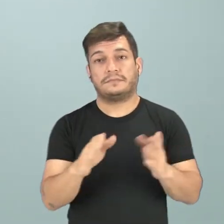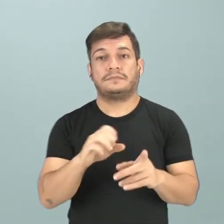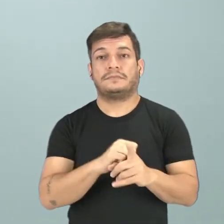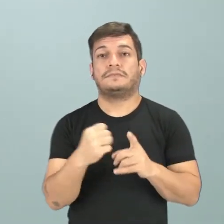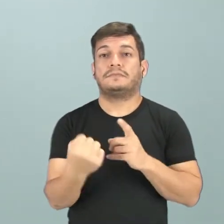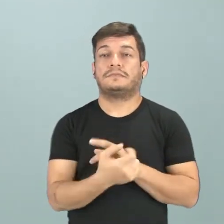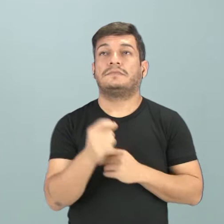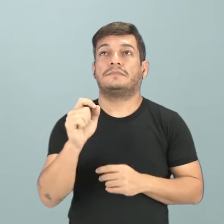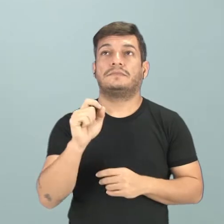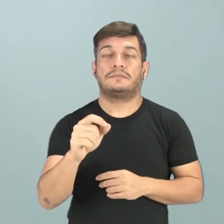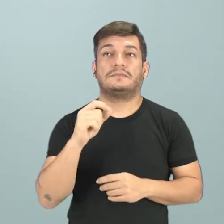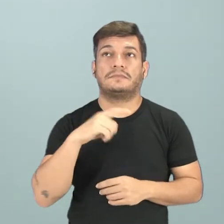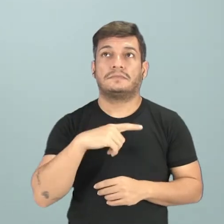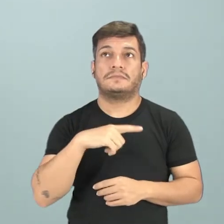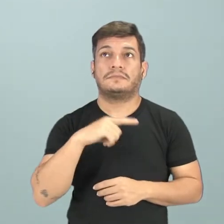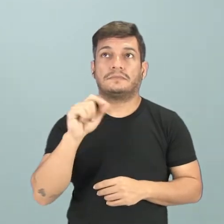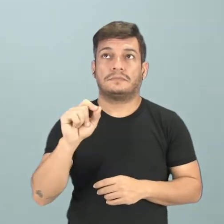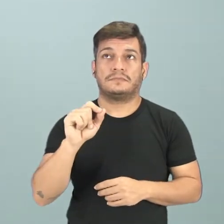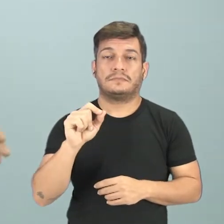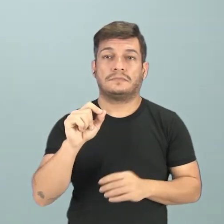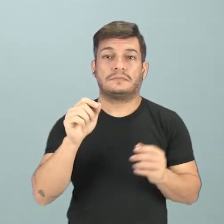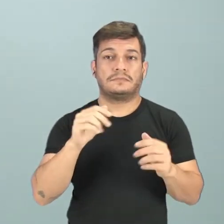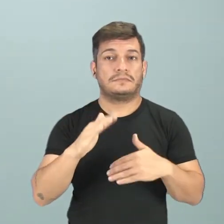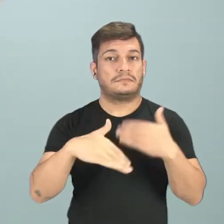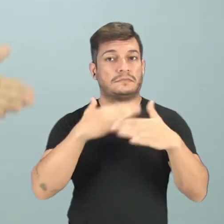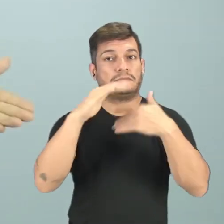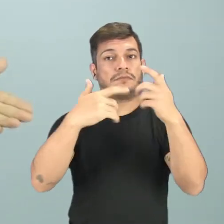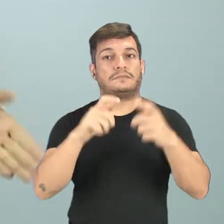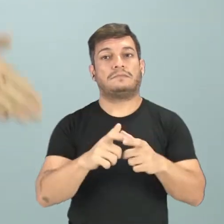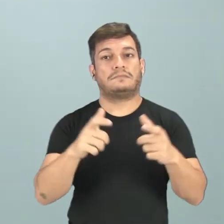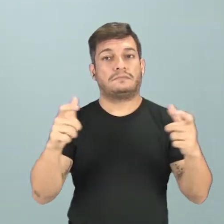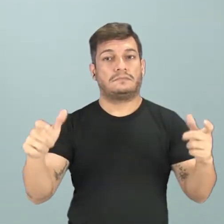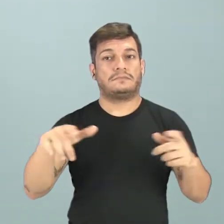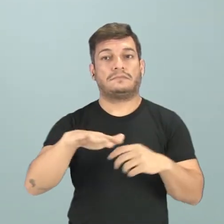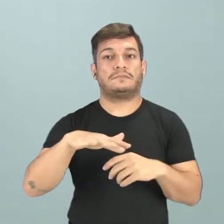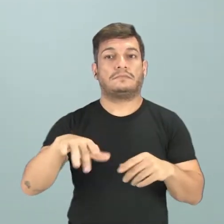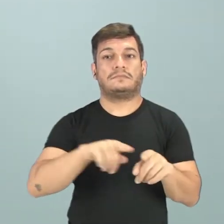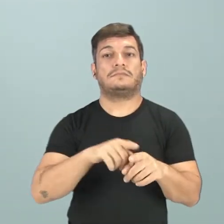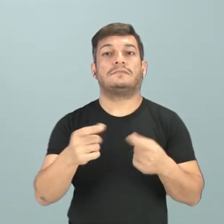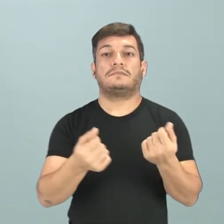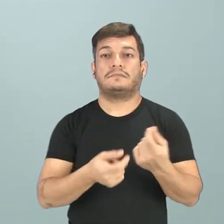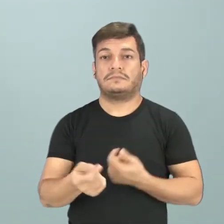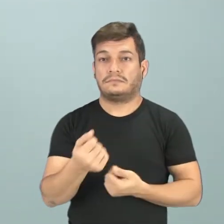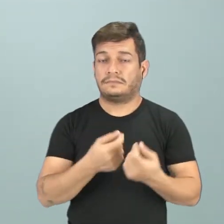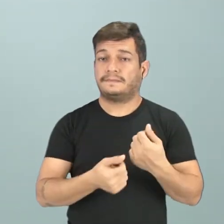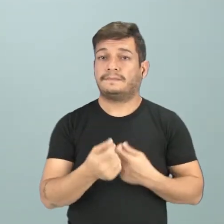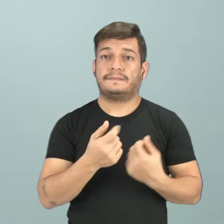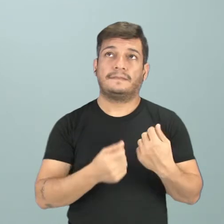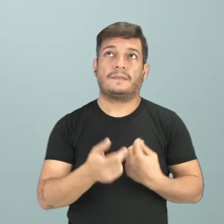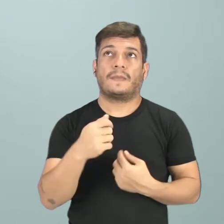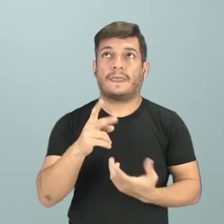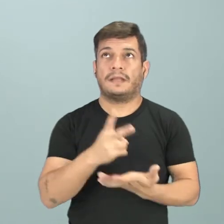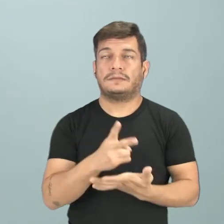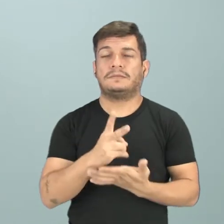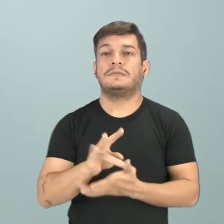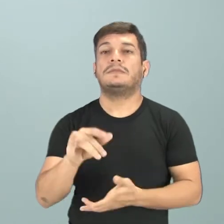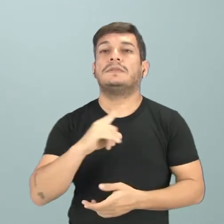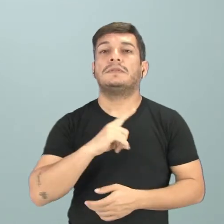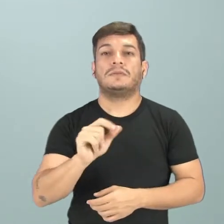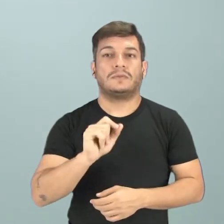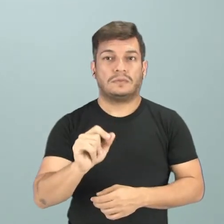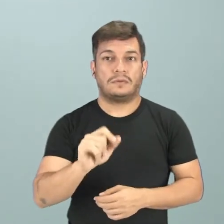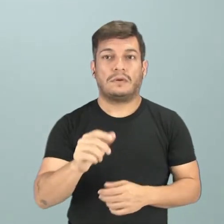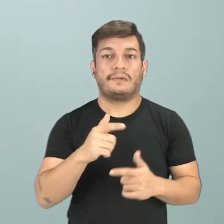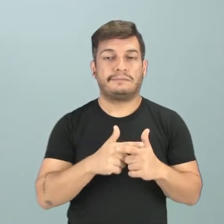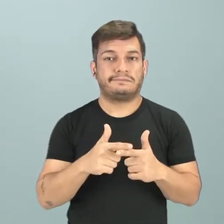sociedade, ela progride socialmente e economicamente, sempre haverá um